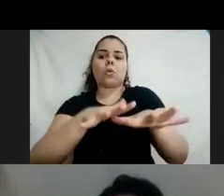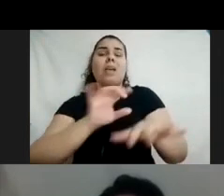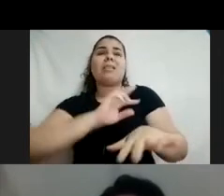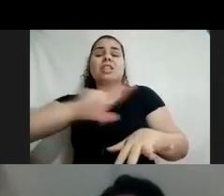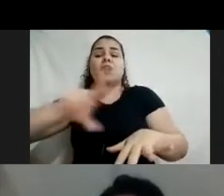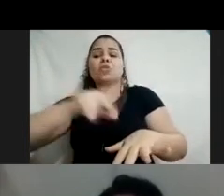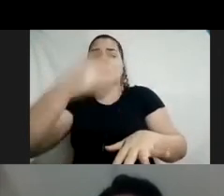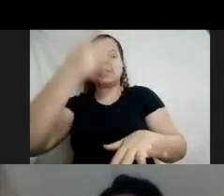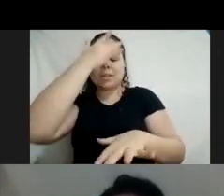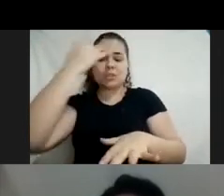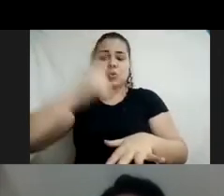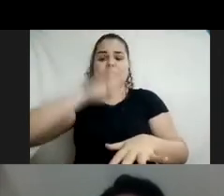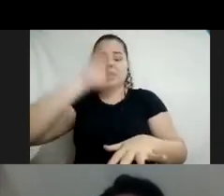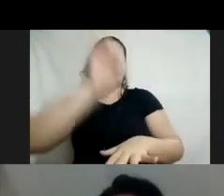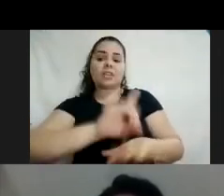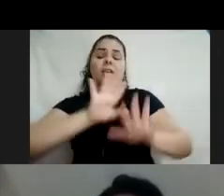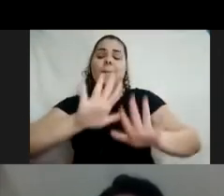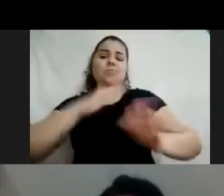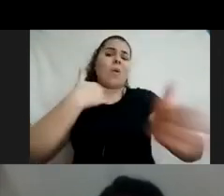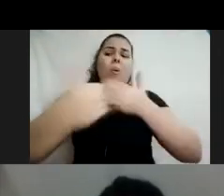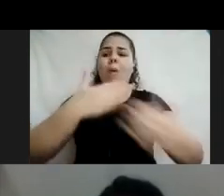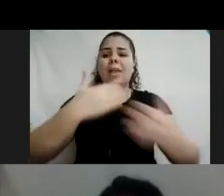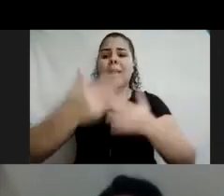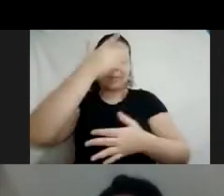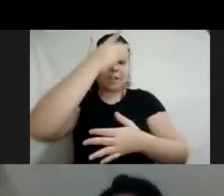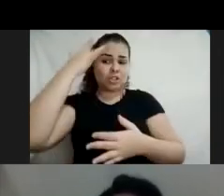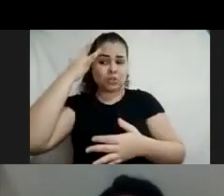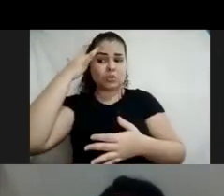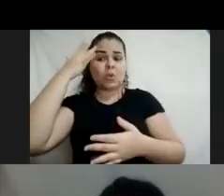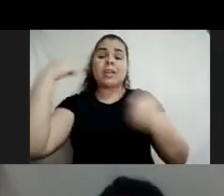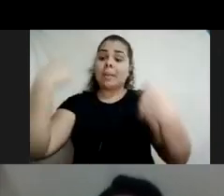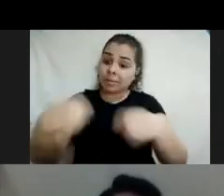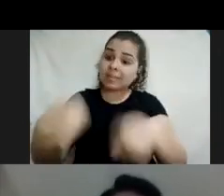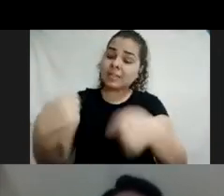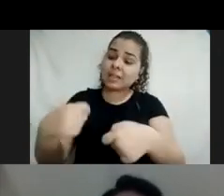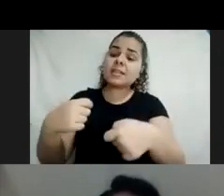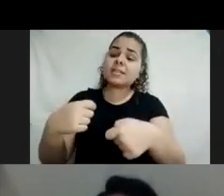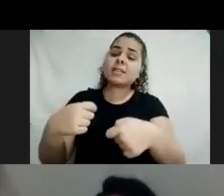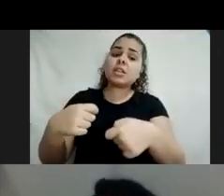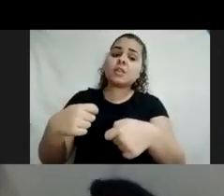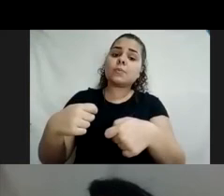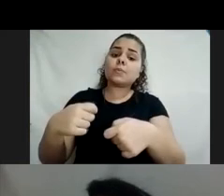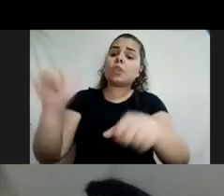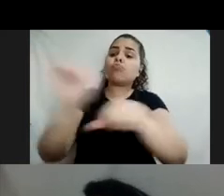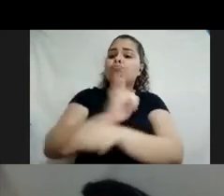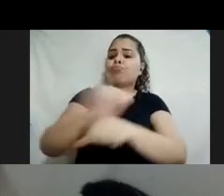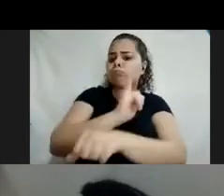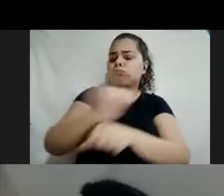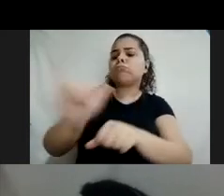pessoa que esteja em desvantagem e que precise de um ajuste